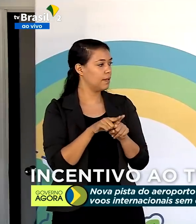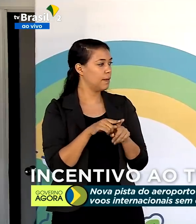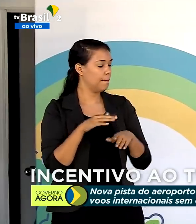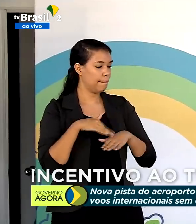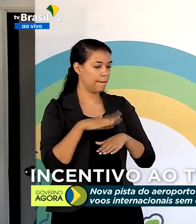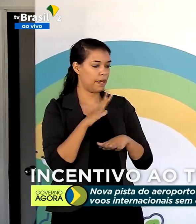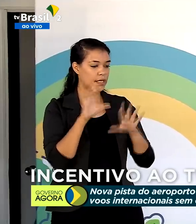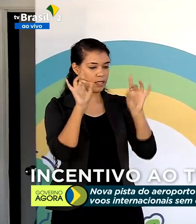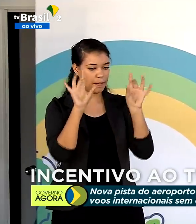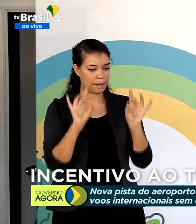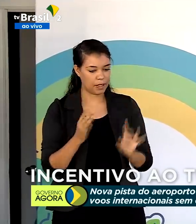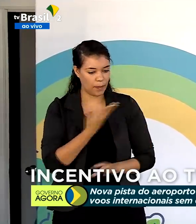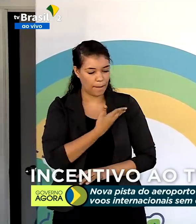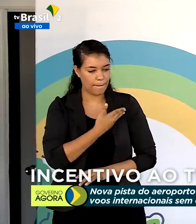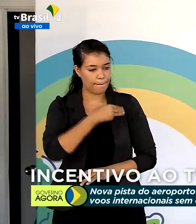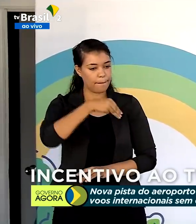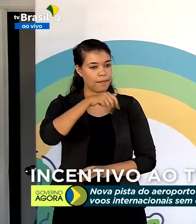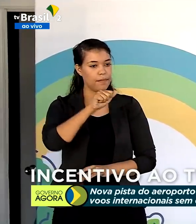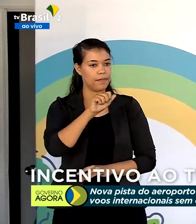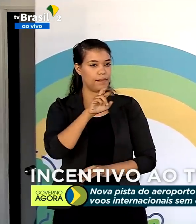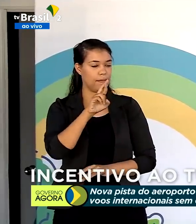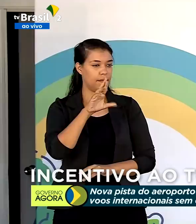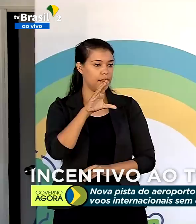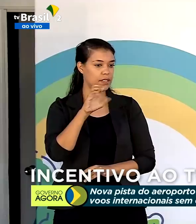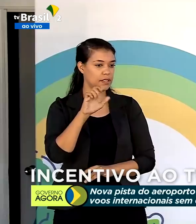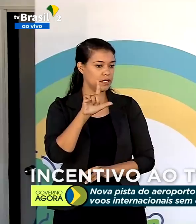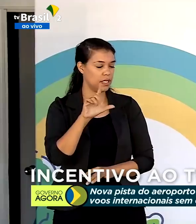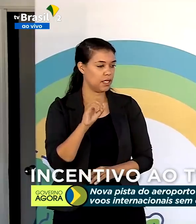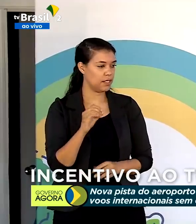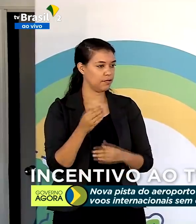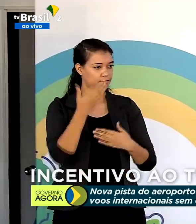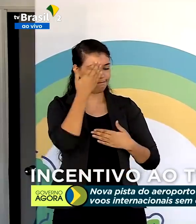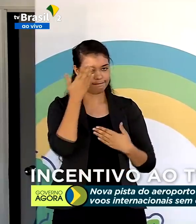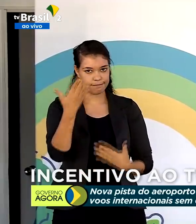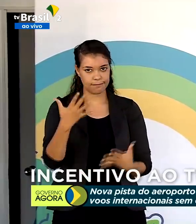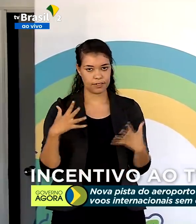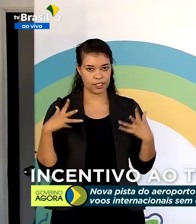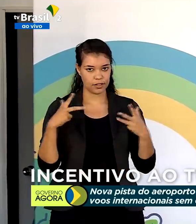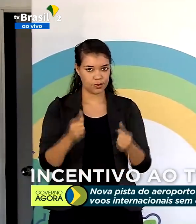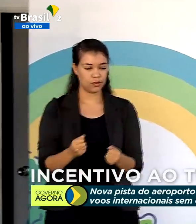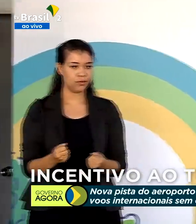especial amigo Marcelo, que tem nos ajudado muito na infraestrutura. Muito obrigado a todos.